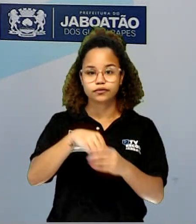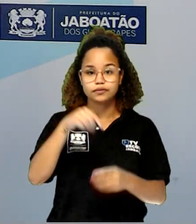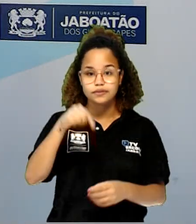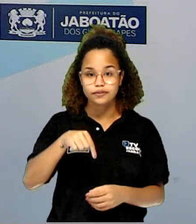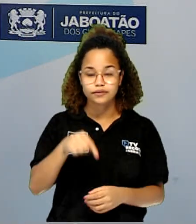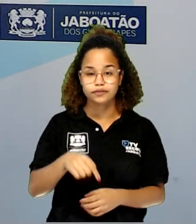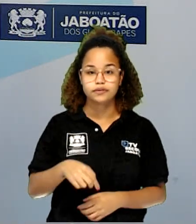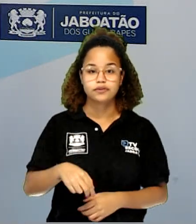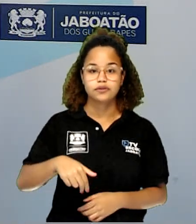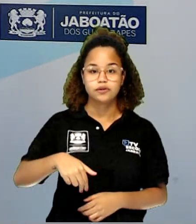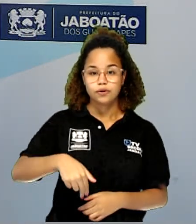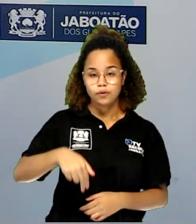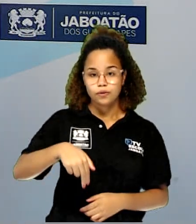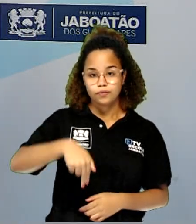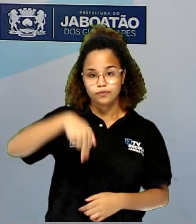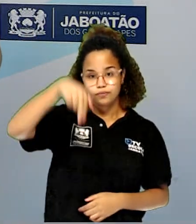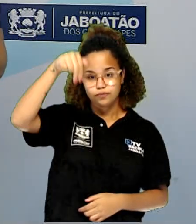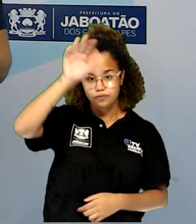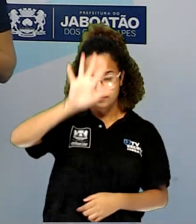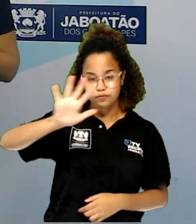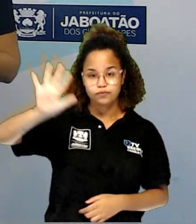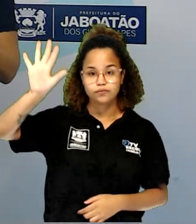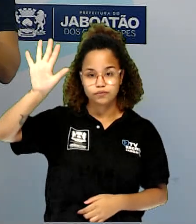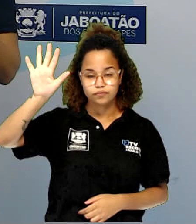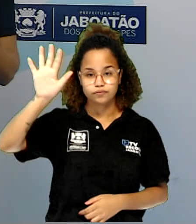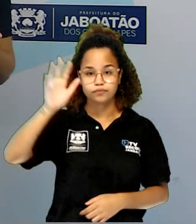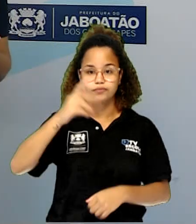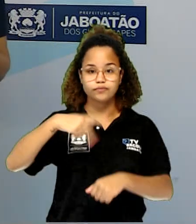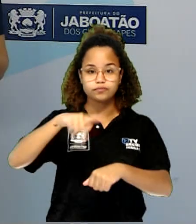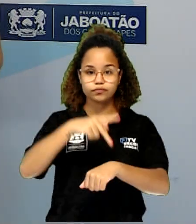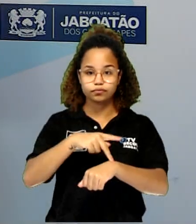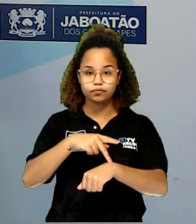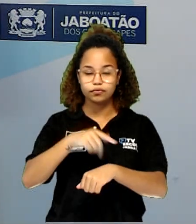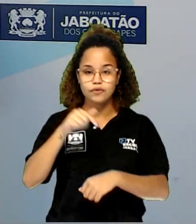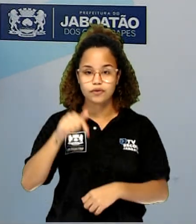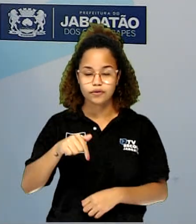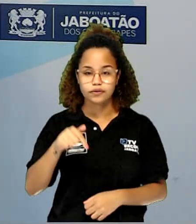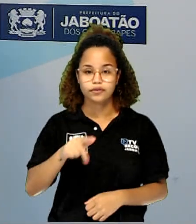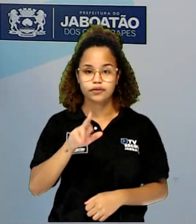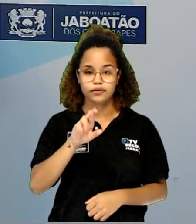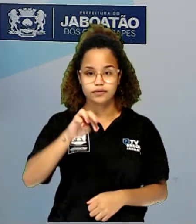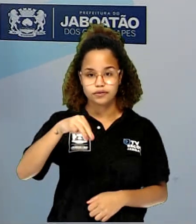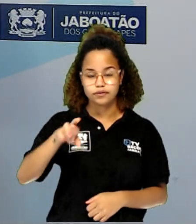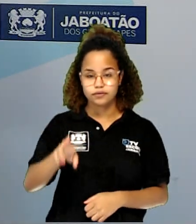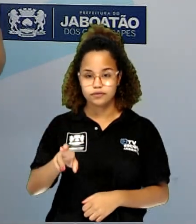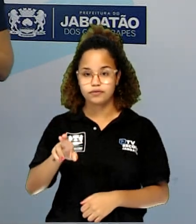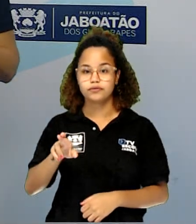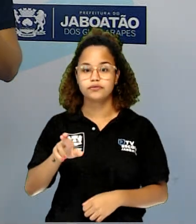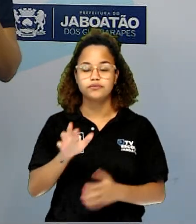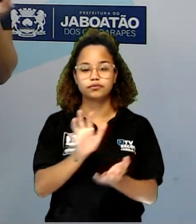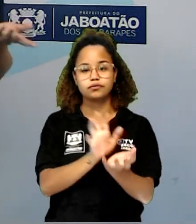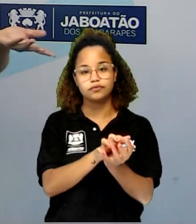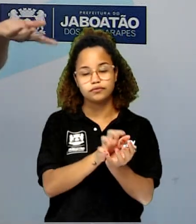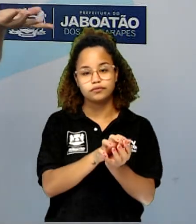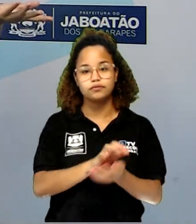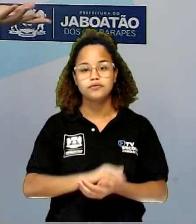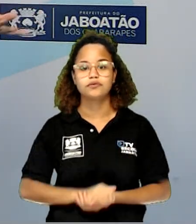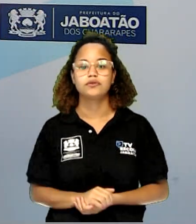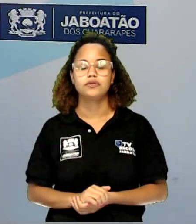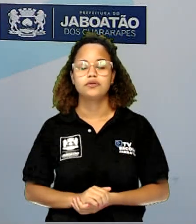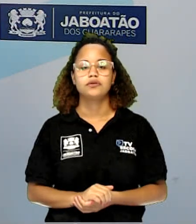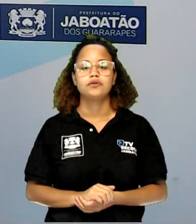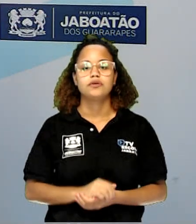nordeste do país. Nós estamos na região metropolitana do Recife e, de acordo com o